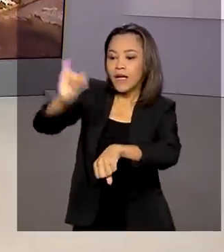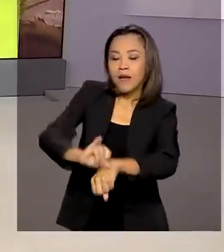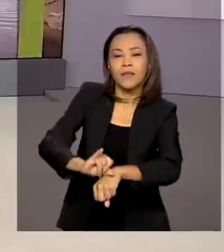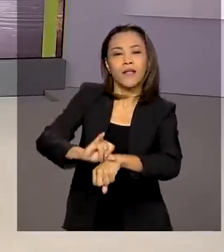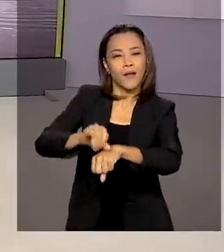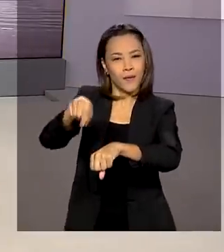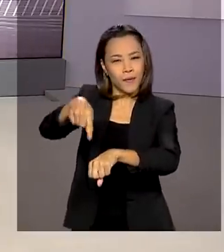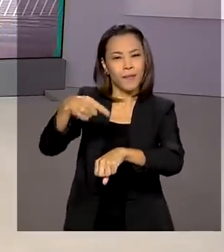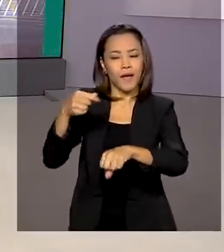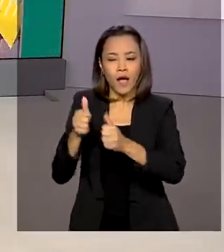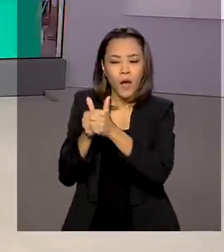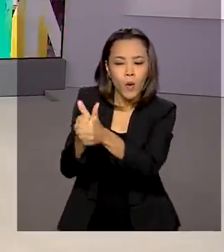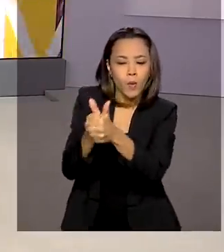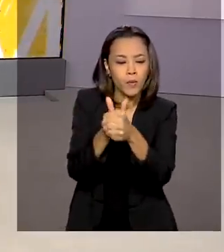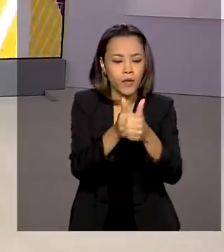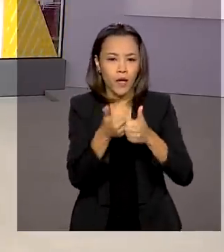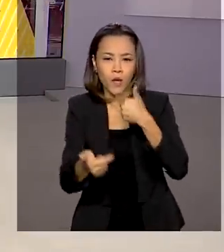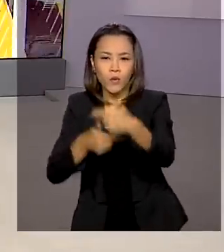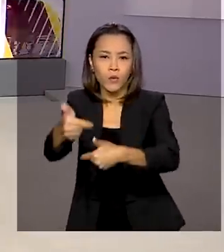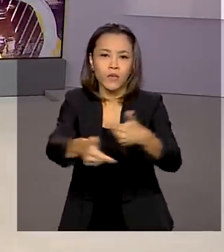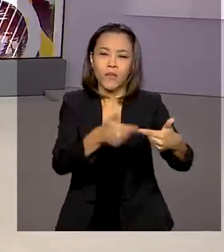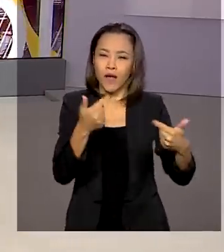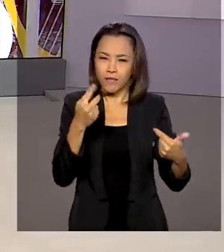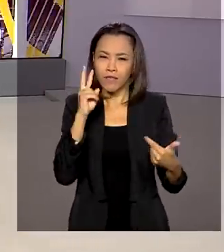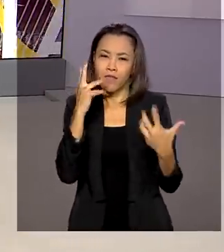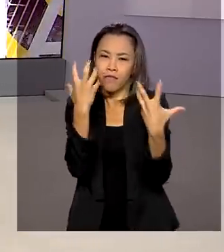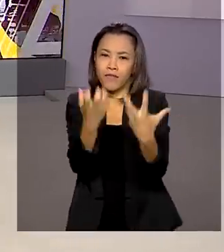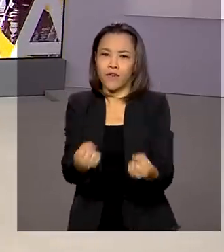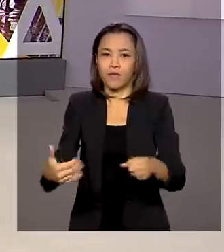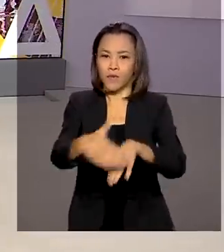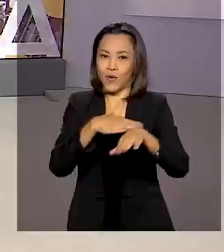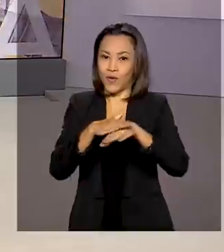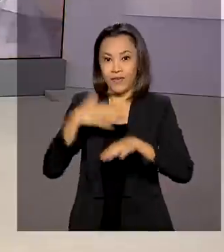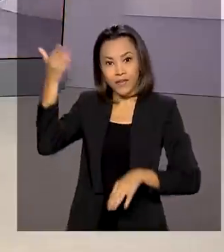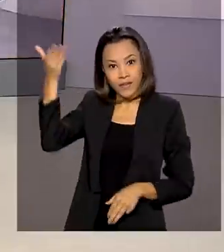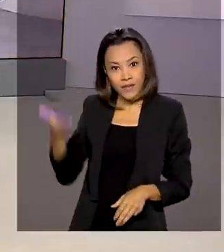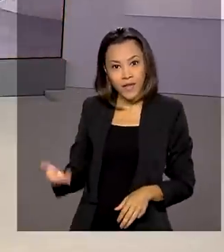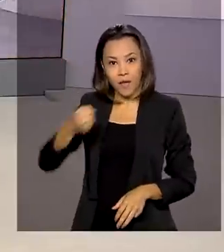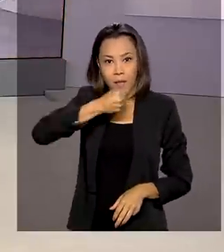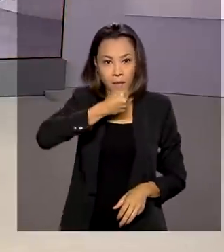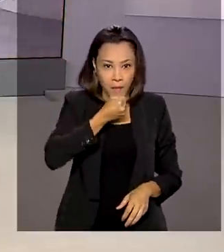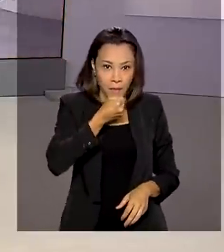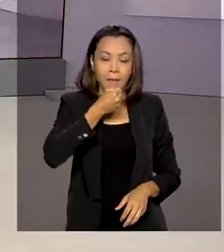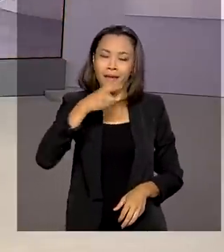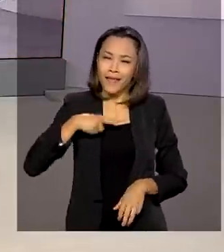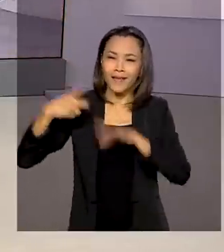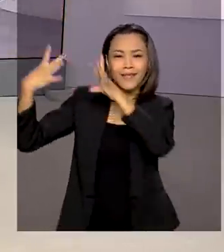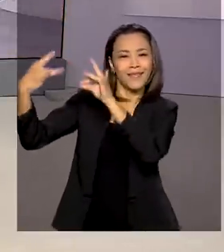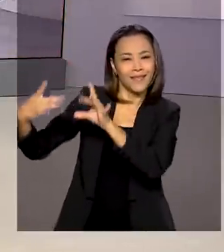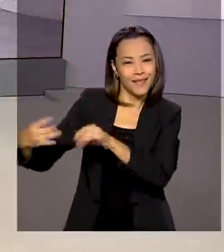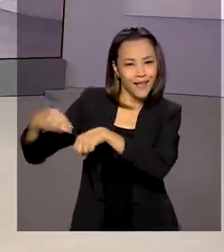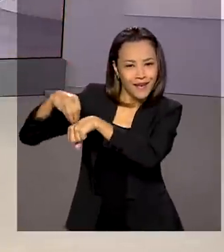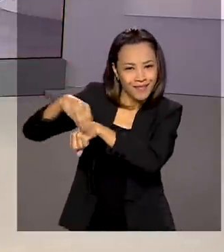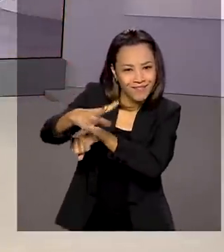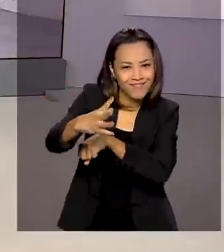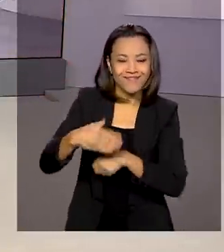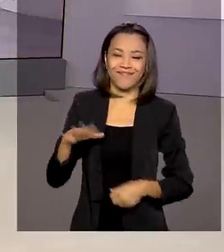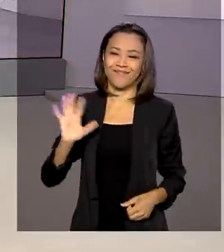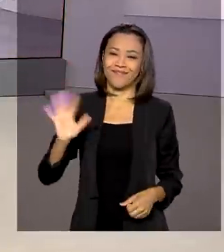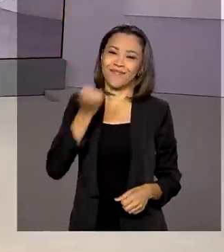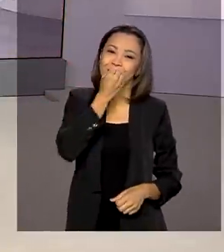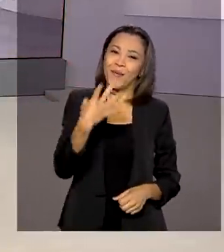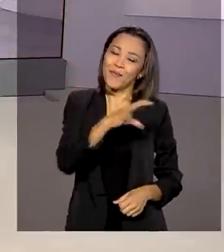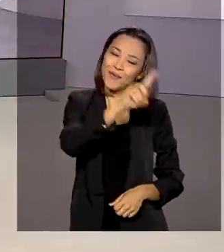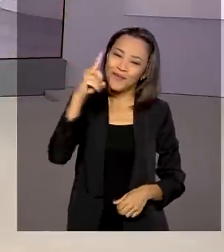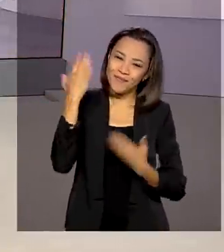Estado para acompanhar os trabalhos por lá. Vamos conversar agora com o repórter Glauco de Queiroz, que traz detalhes para a gente. Olá, Glauco,